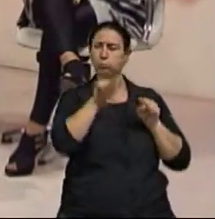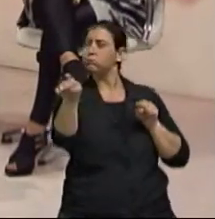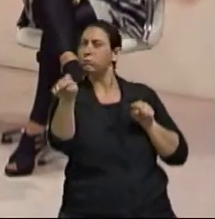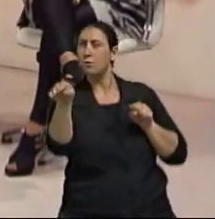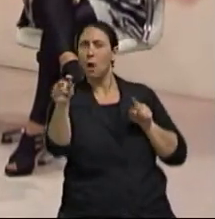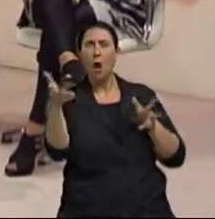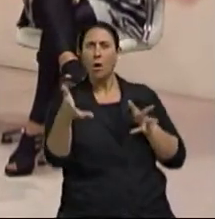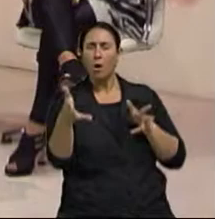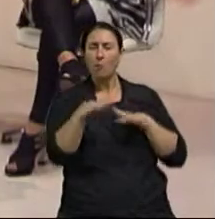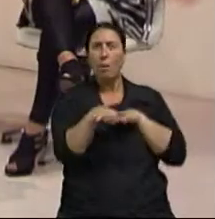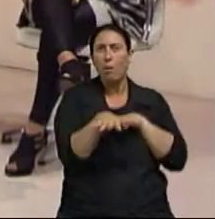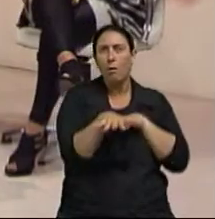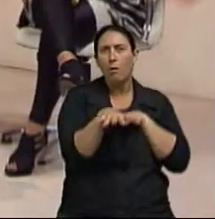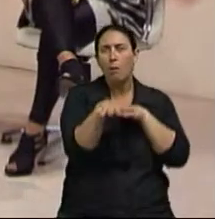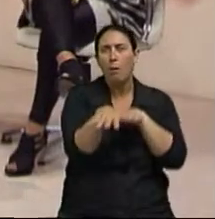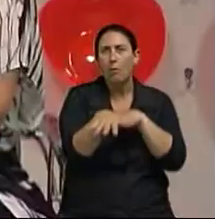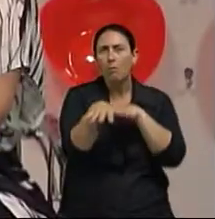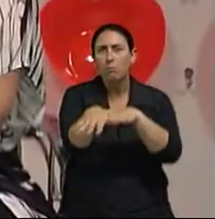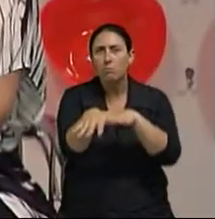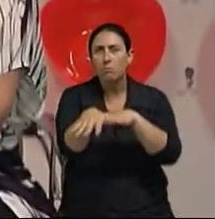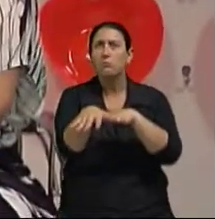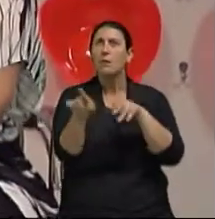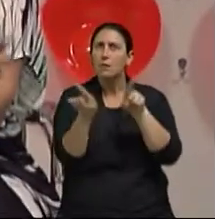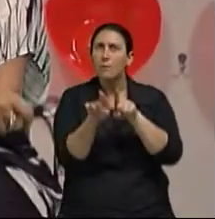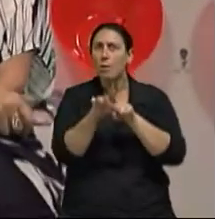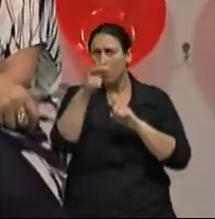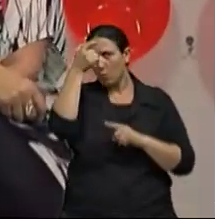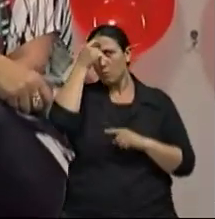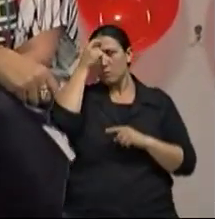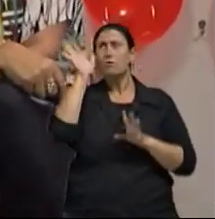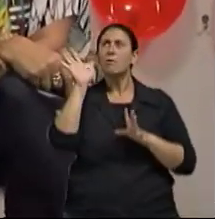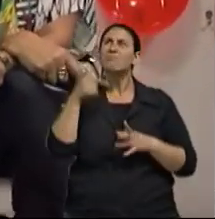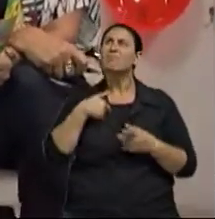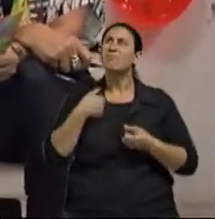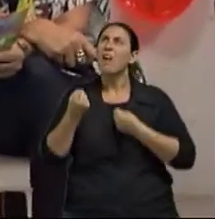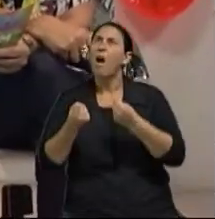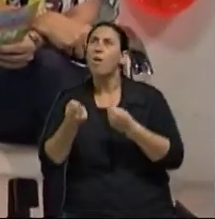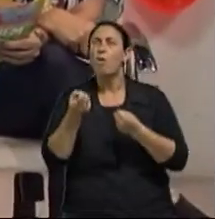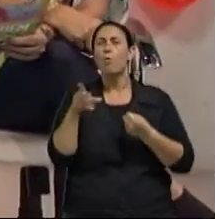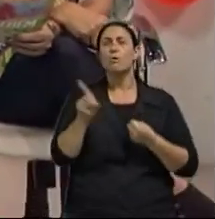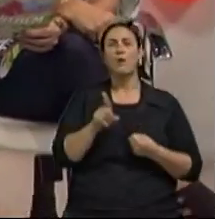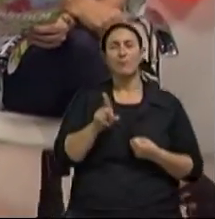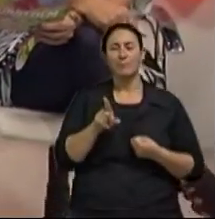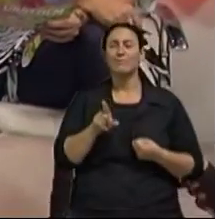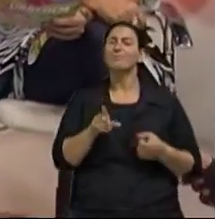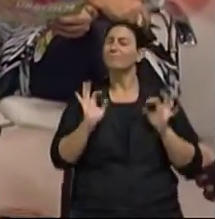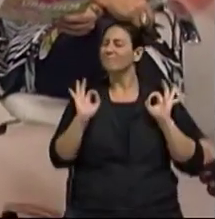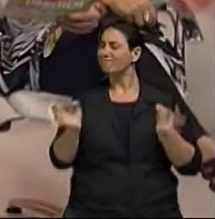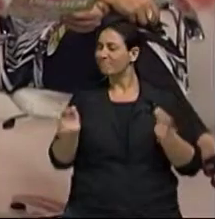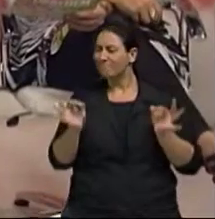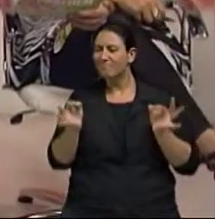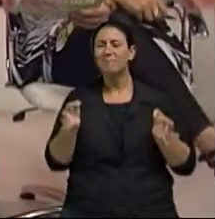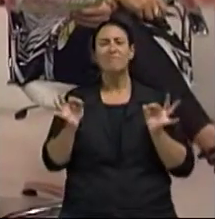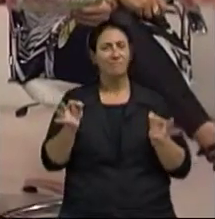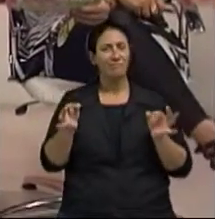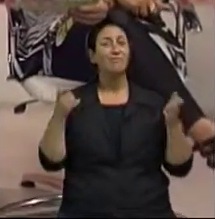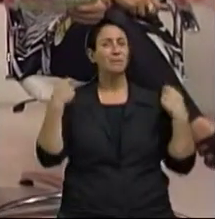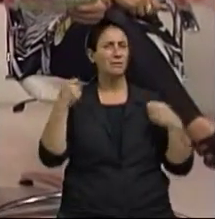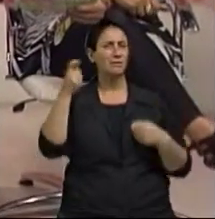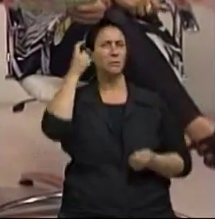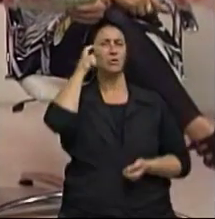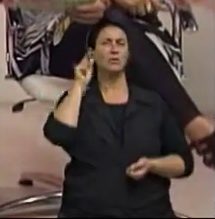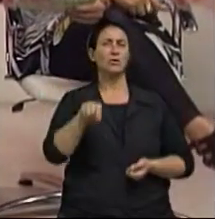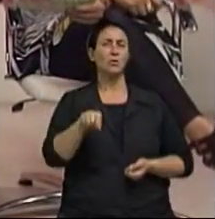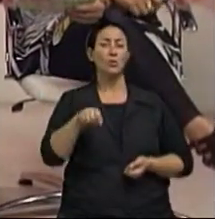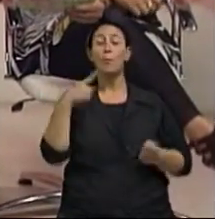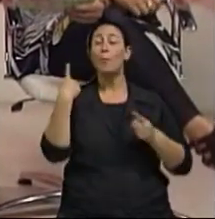hoje Essa consciência até para sair de carro ou não sair de carro, professor? Ah, com certeza Eu acho que assim, as soluções elas